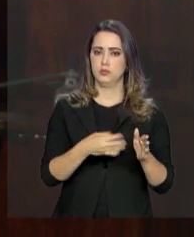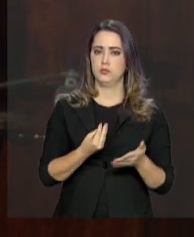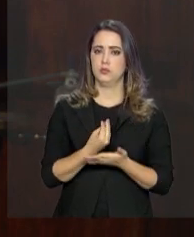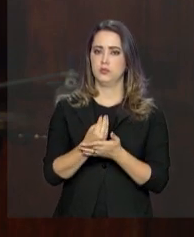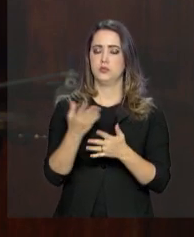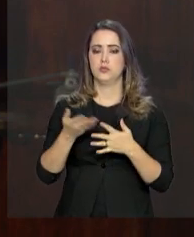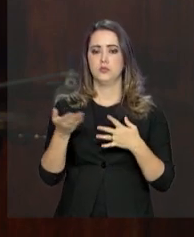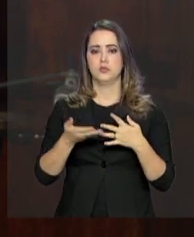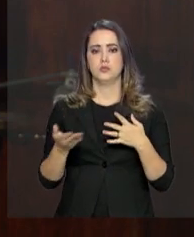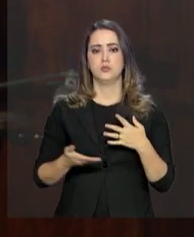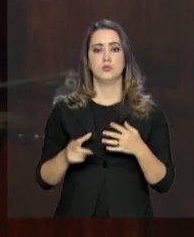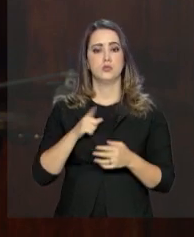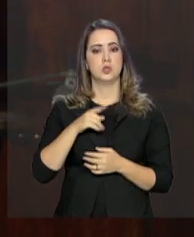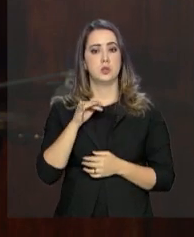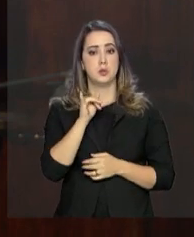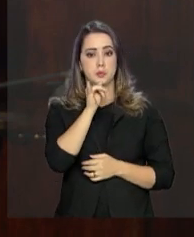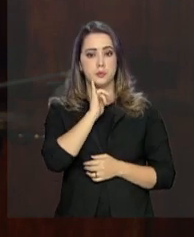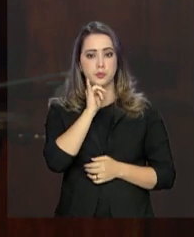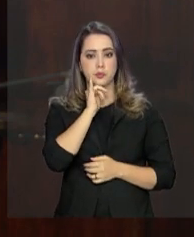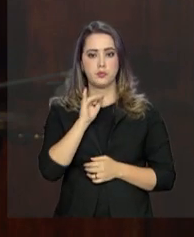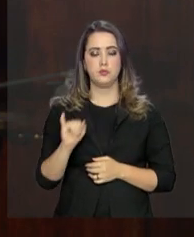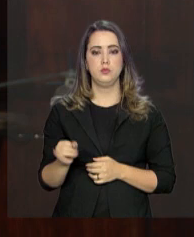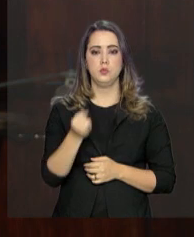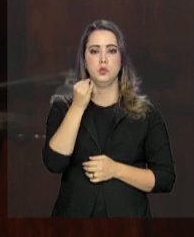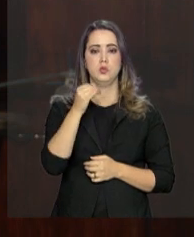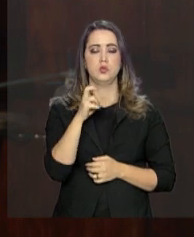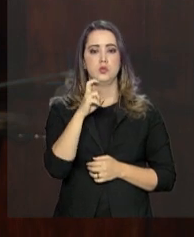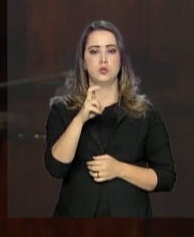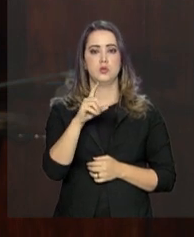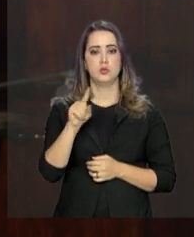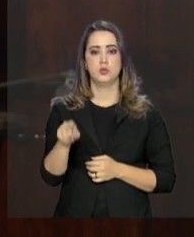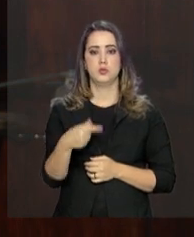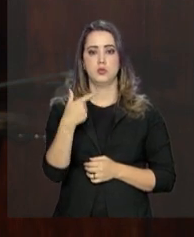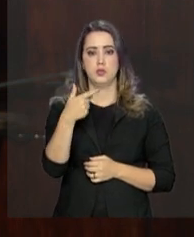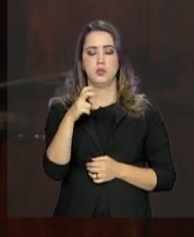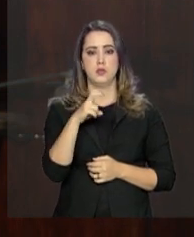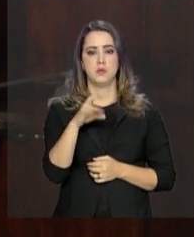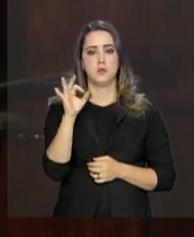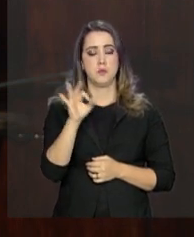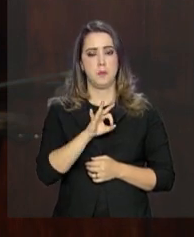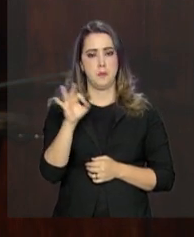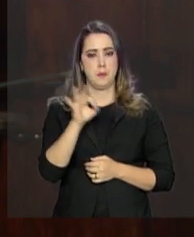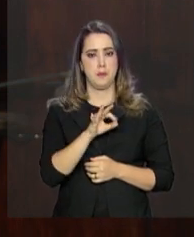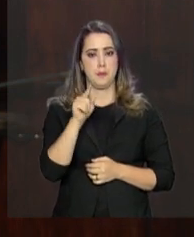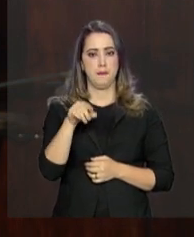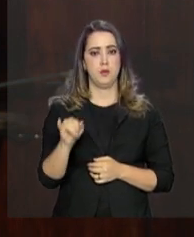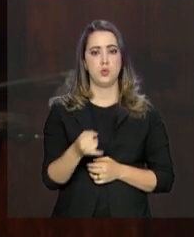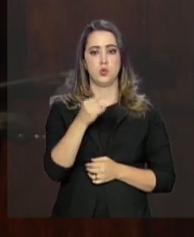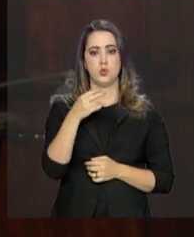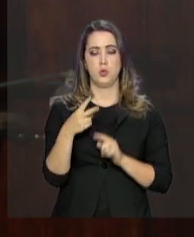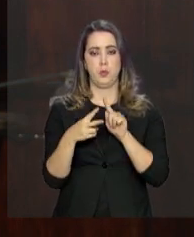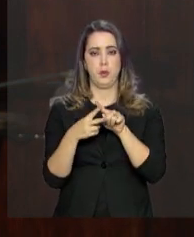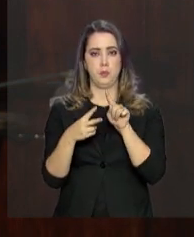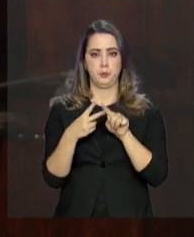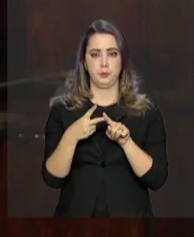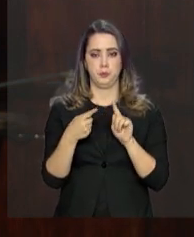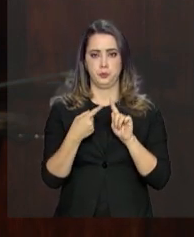colocados, nós temos, por exemplo, juros de 5,25 para dois programas. São juros mais baratos que nós temos. Quais são eles?